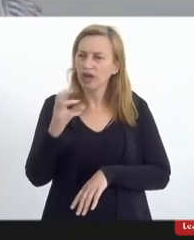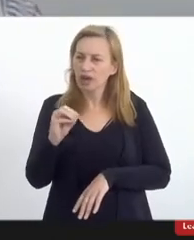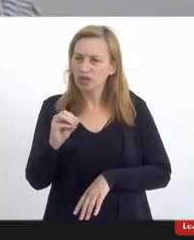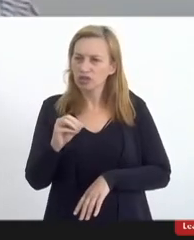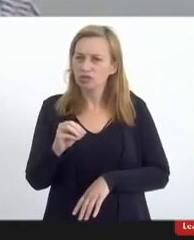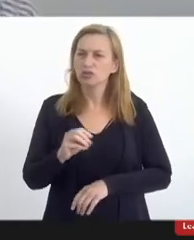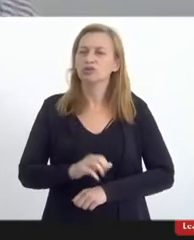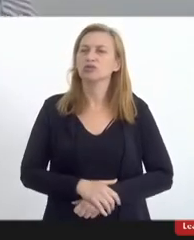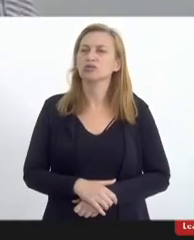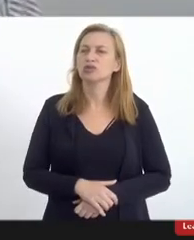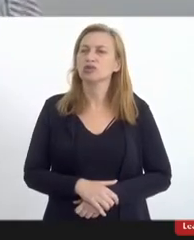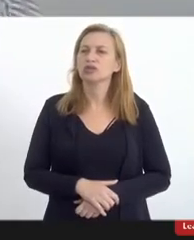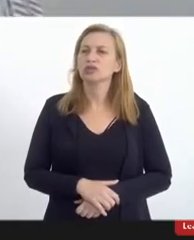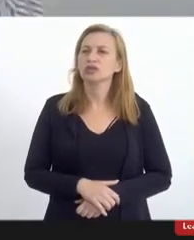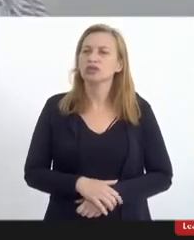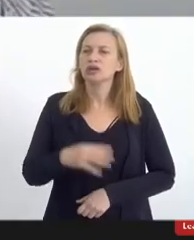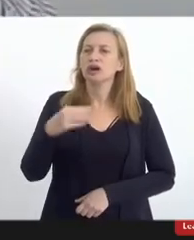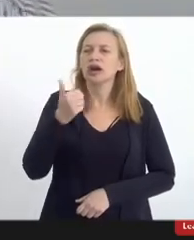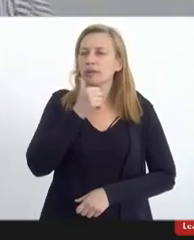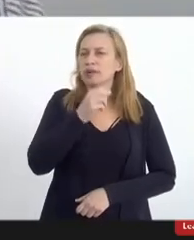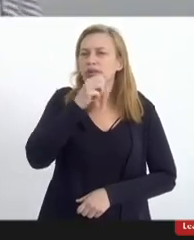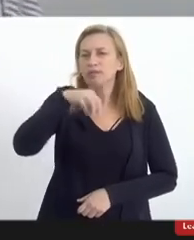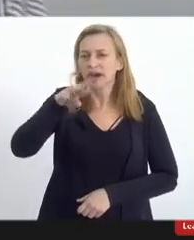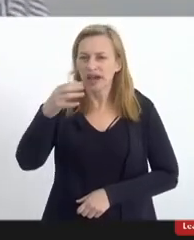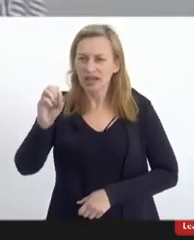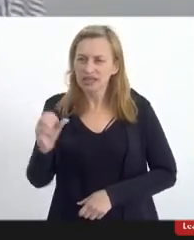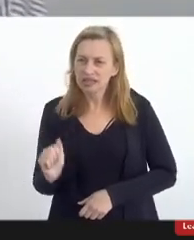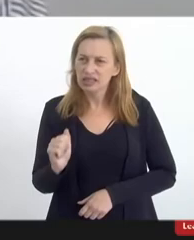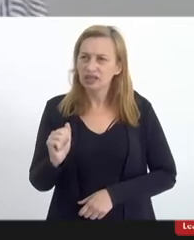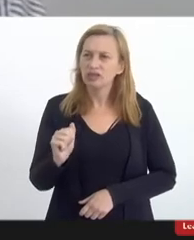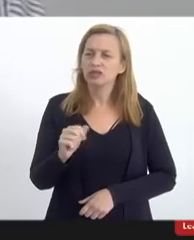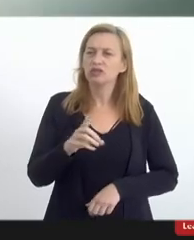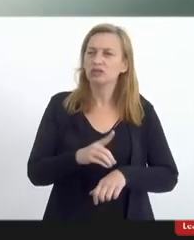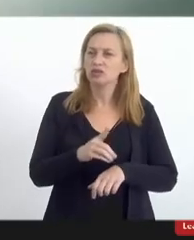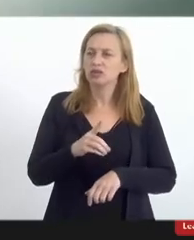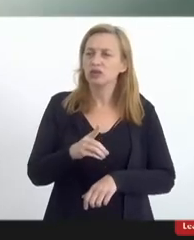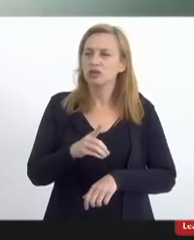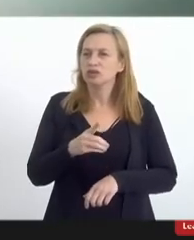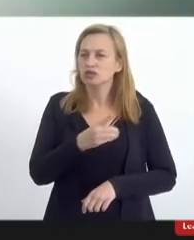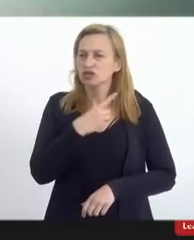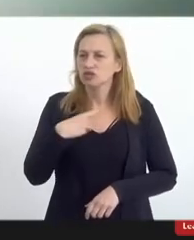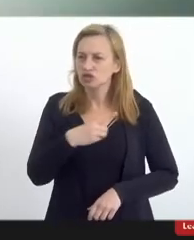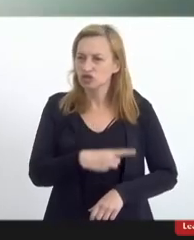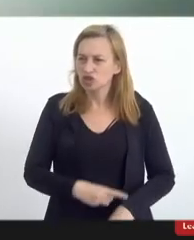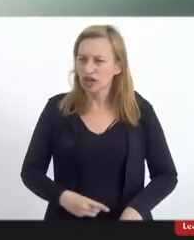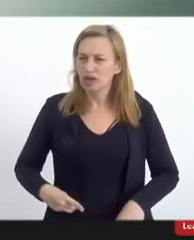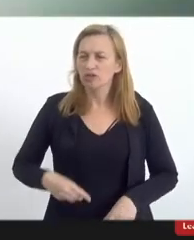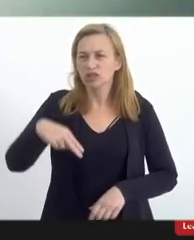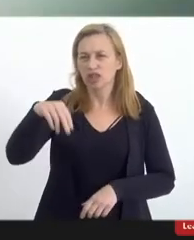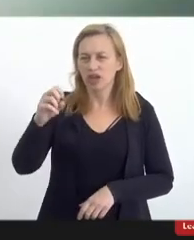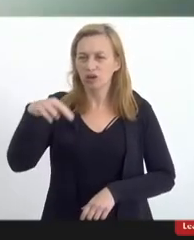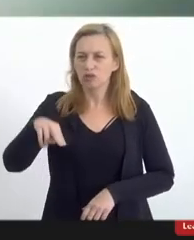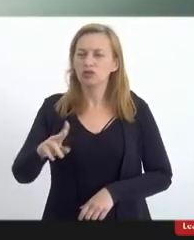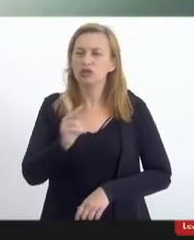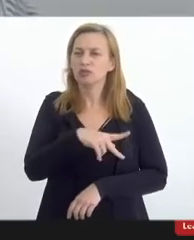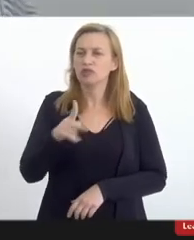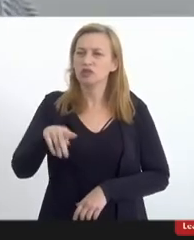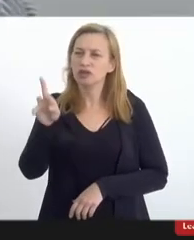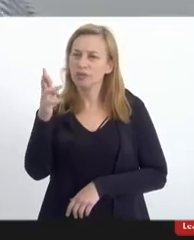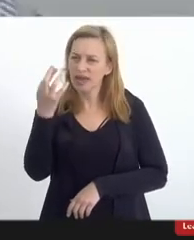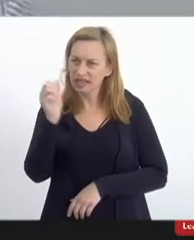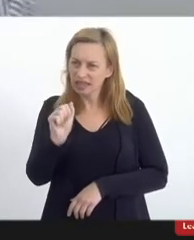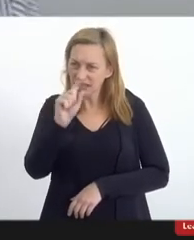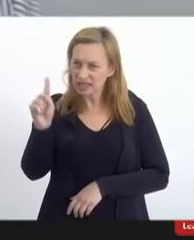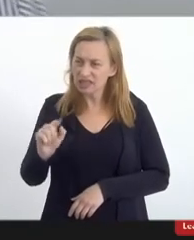Júnior a mãe Marcia Doiá ao diácono Nelson Águia e a professora Maria Beatriz Leal